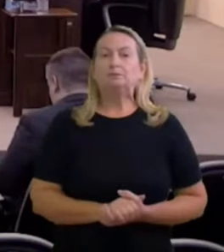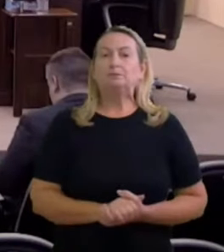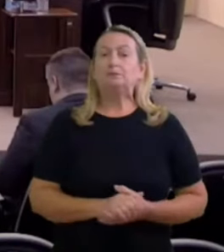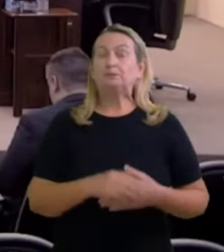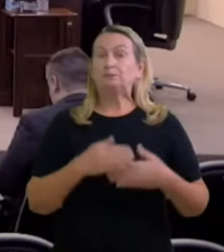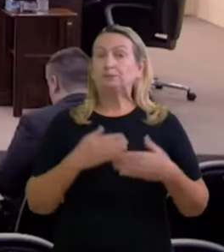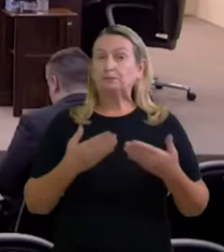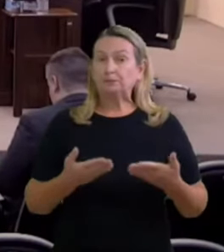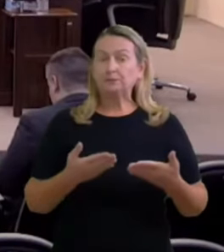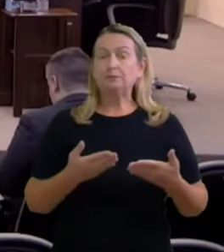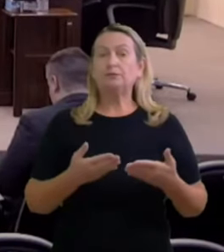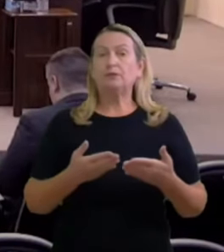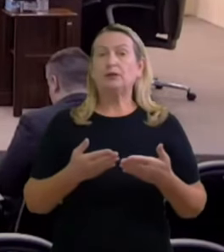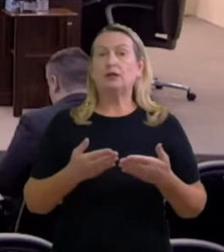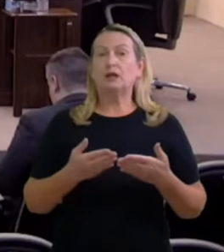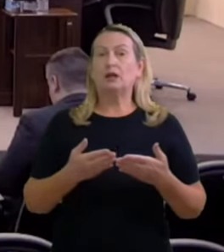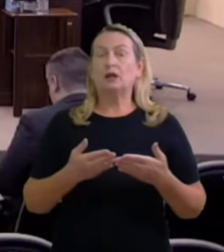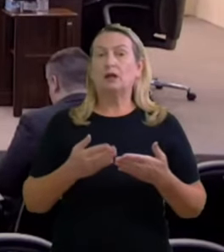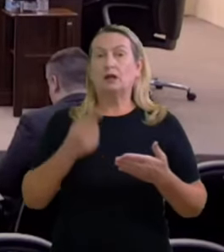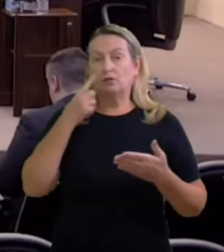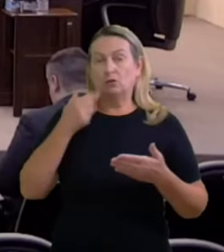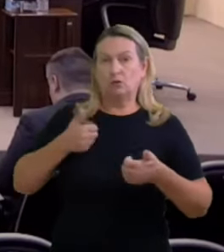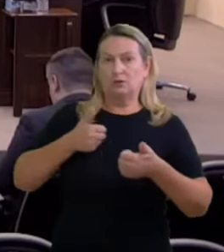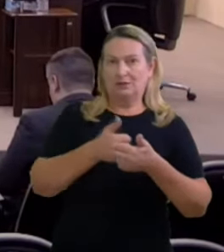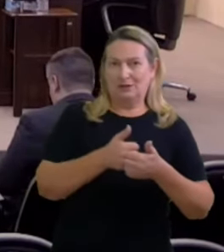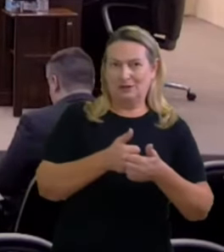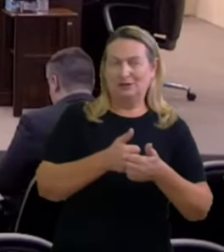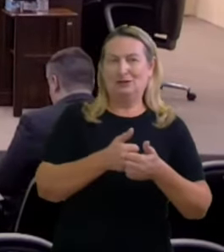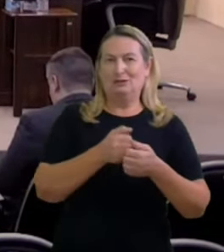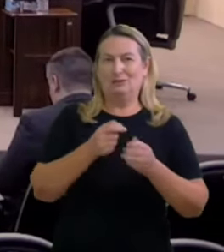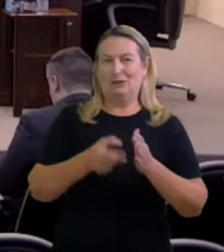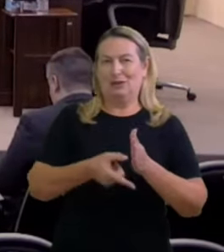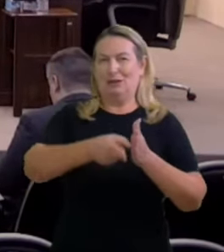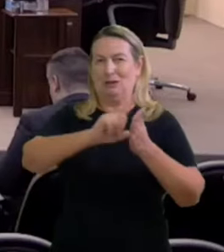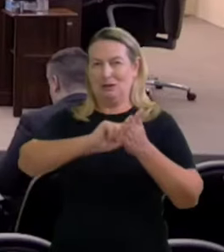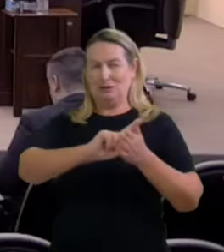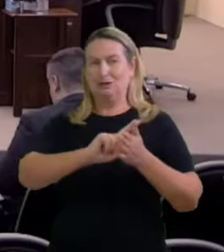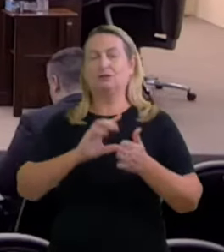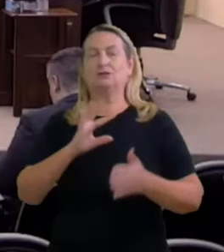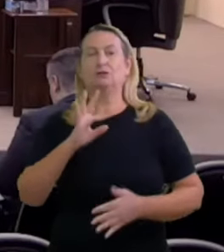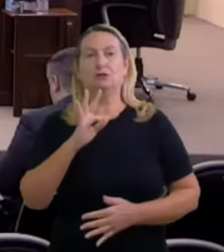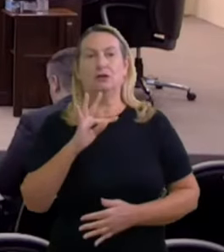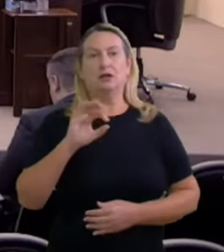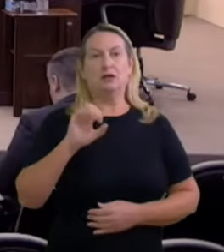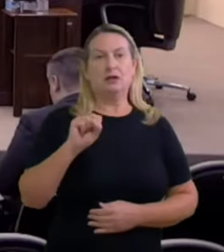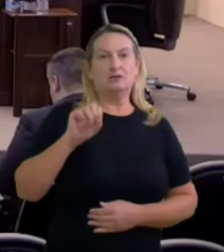vou seguir aqui um precedente do Tribunal Superior Eleitoral